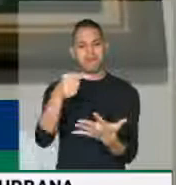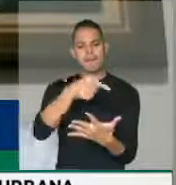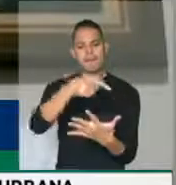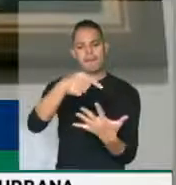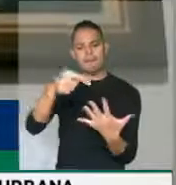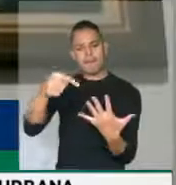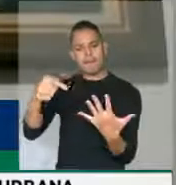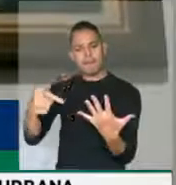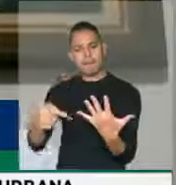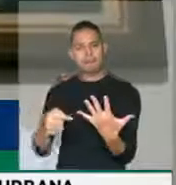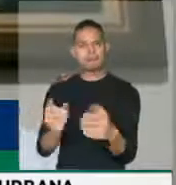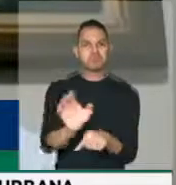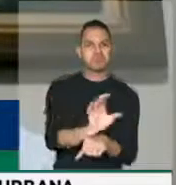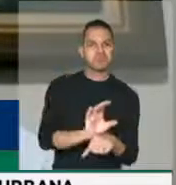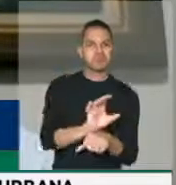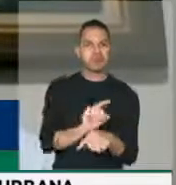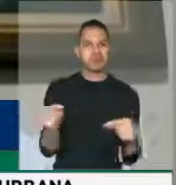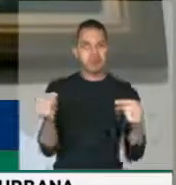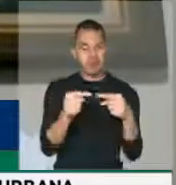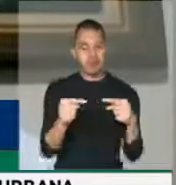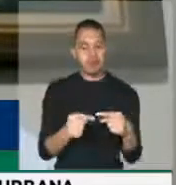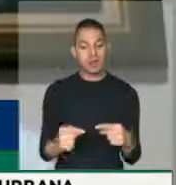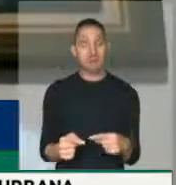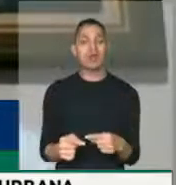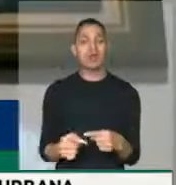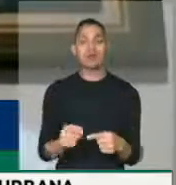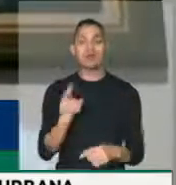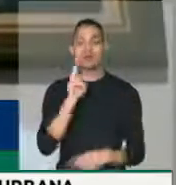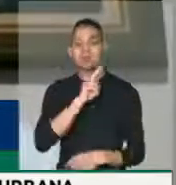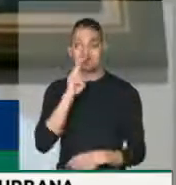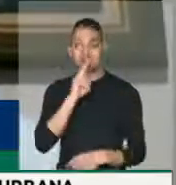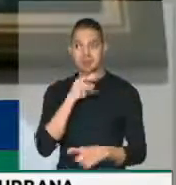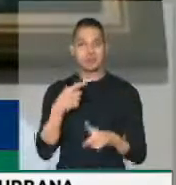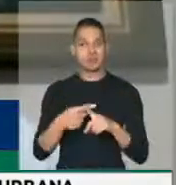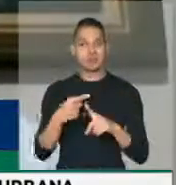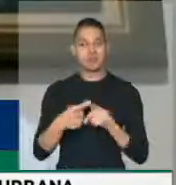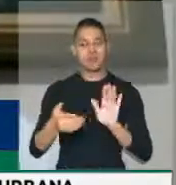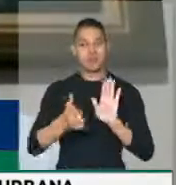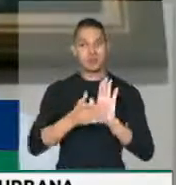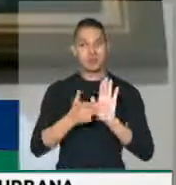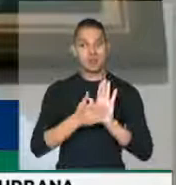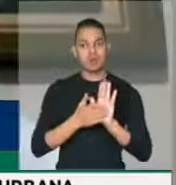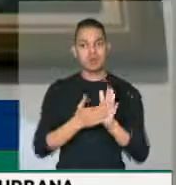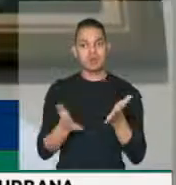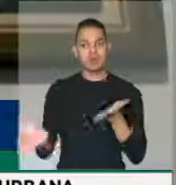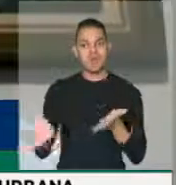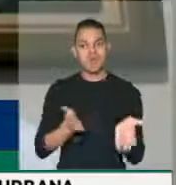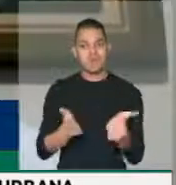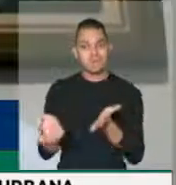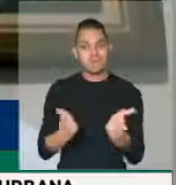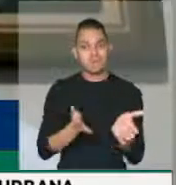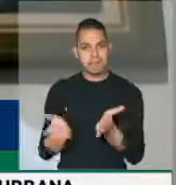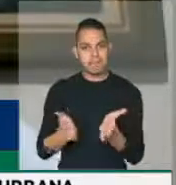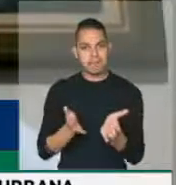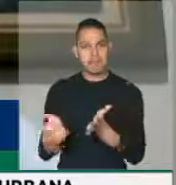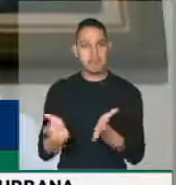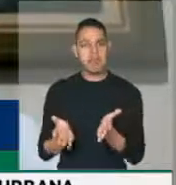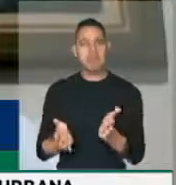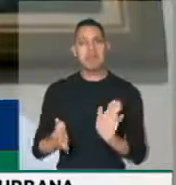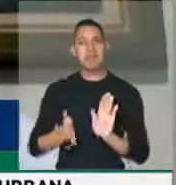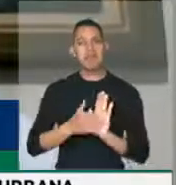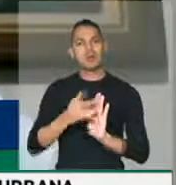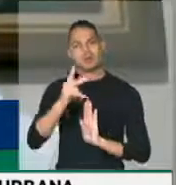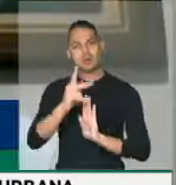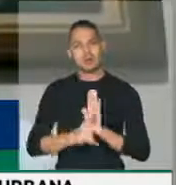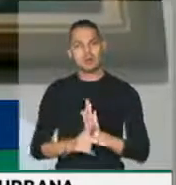constitucionais, tanto da urgência, porque a proposta viabiliza a realização dos planos para as pequenas, médias e